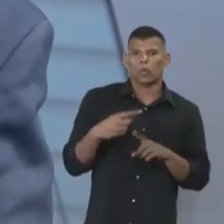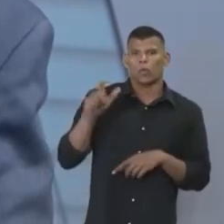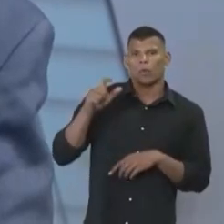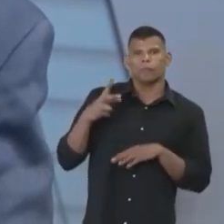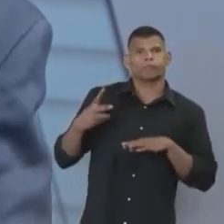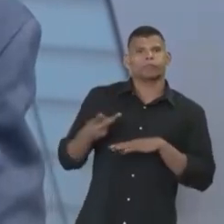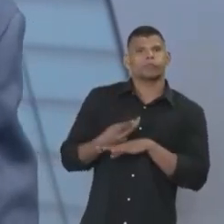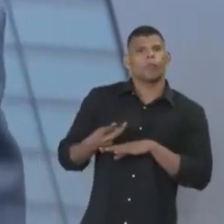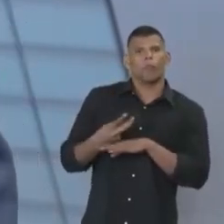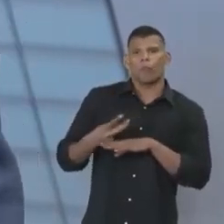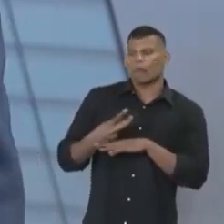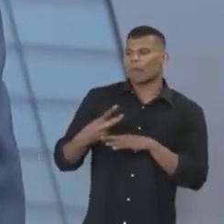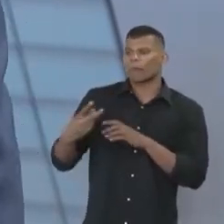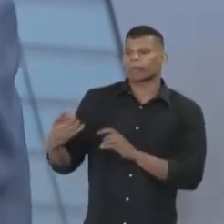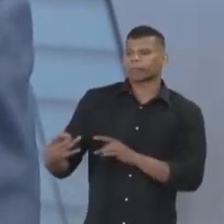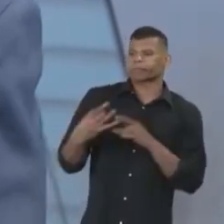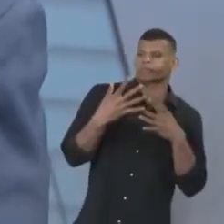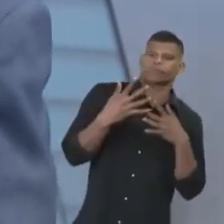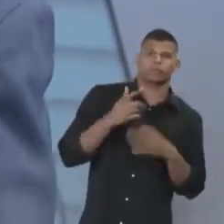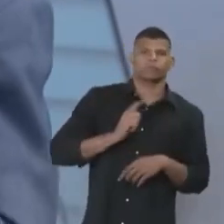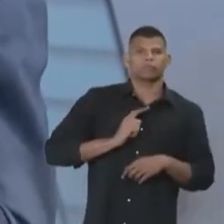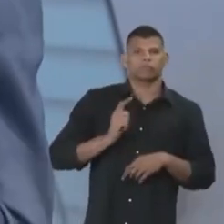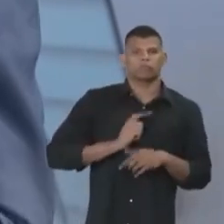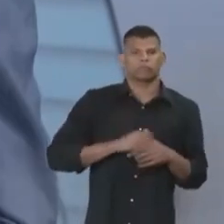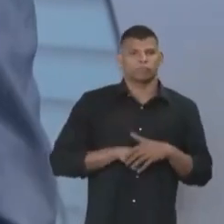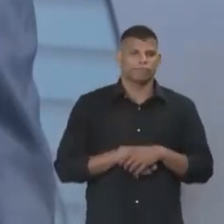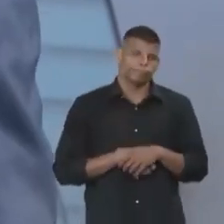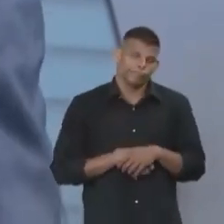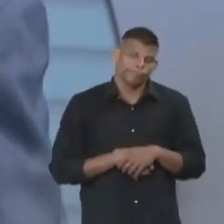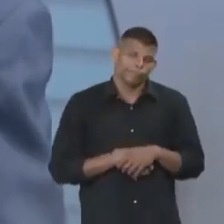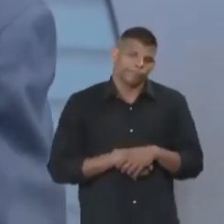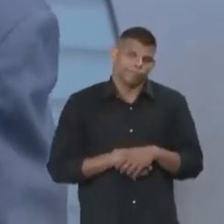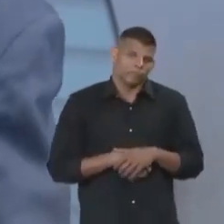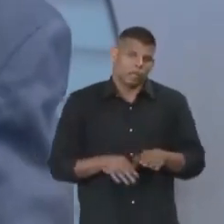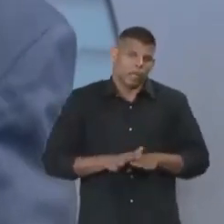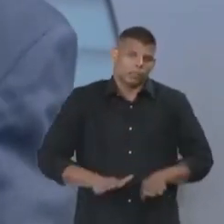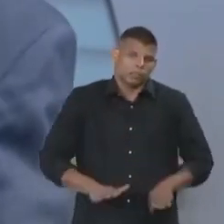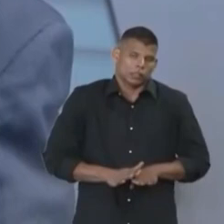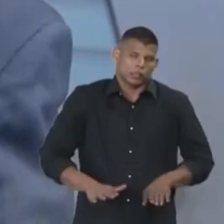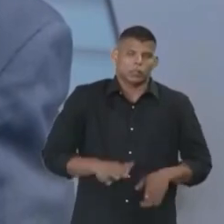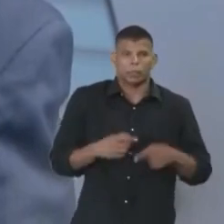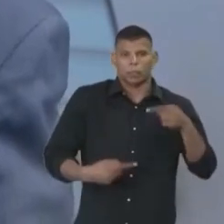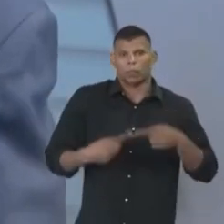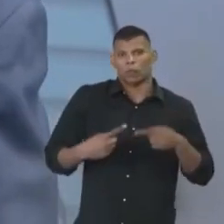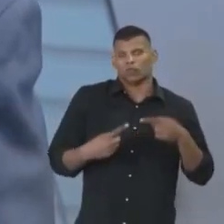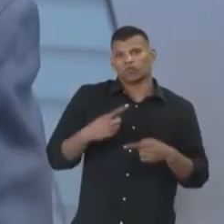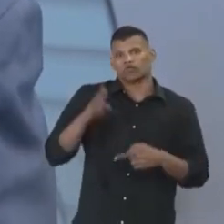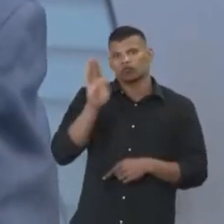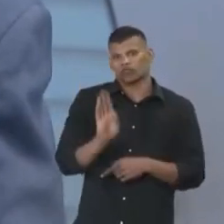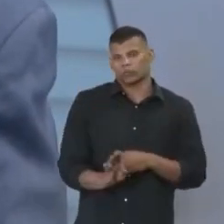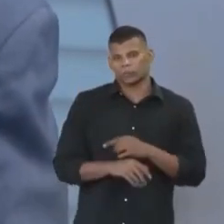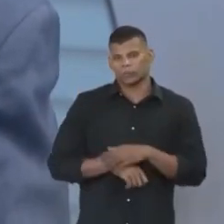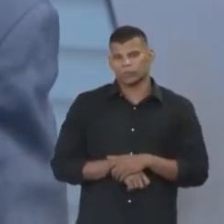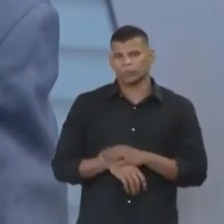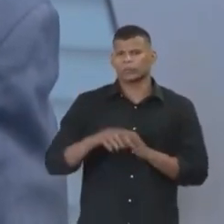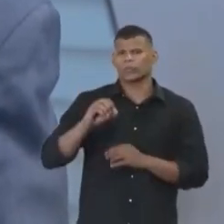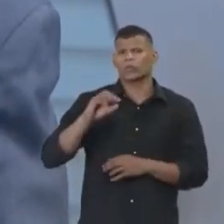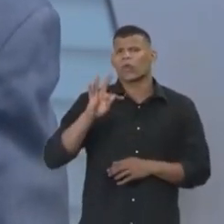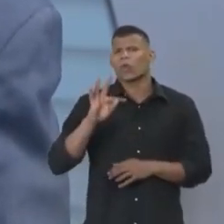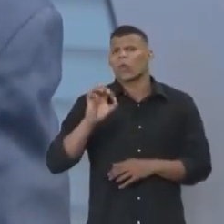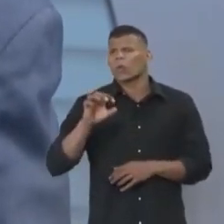o fulano para vender o voto dele. Então, é uma via de uma dupla também, não vamos só ocupar os políticos, né? O Otto von Bismarck